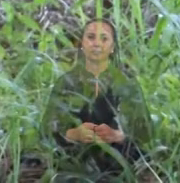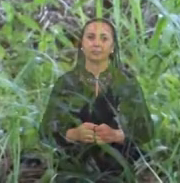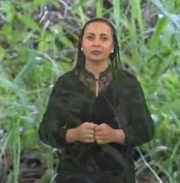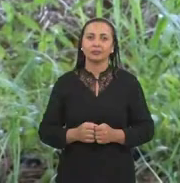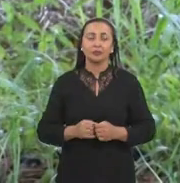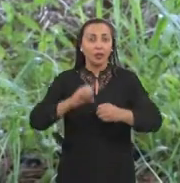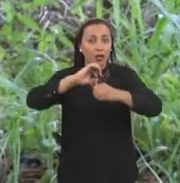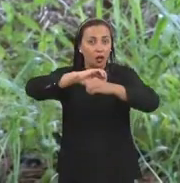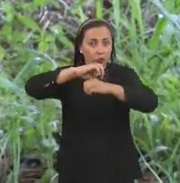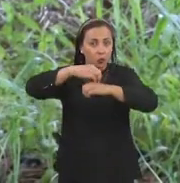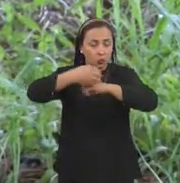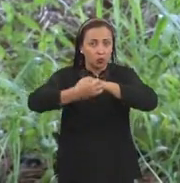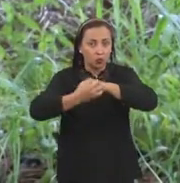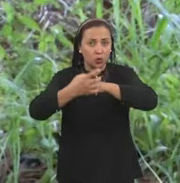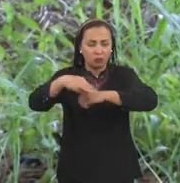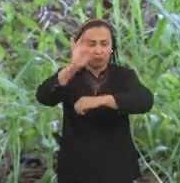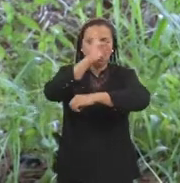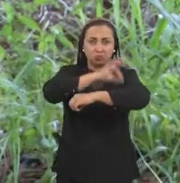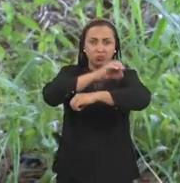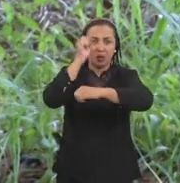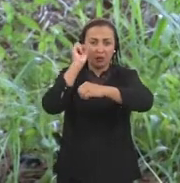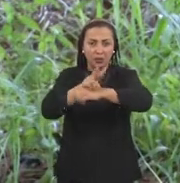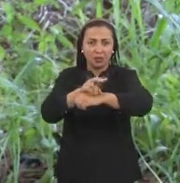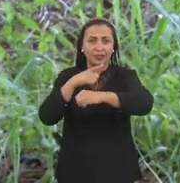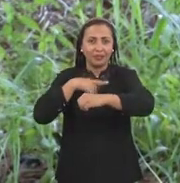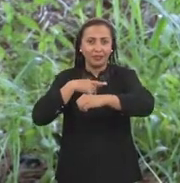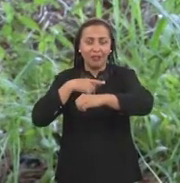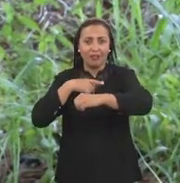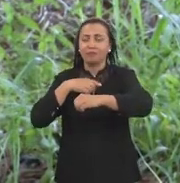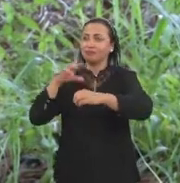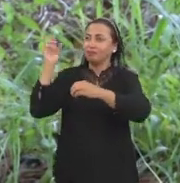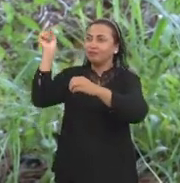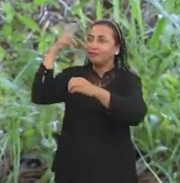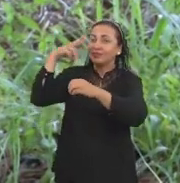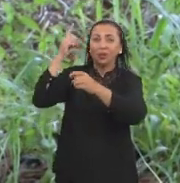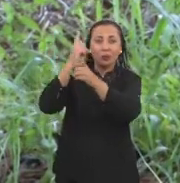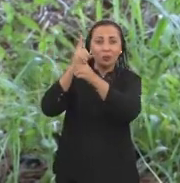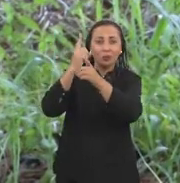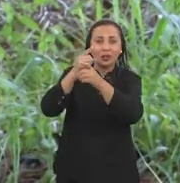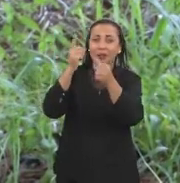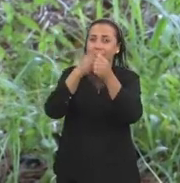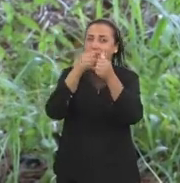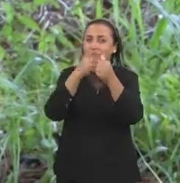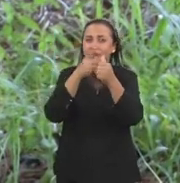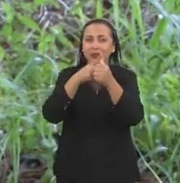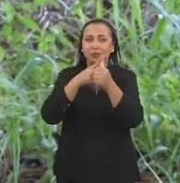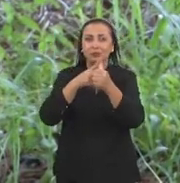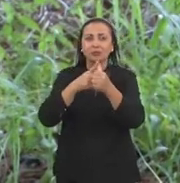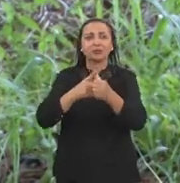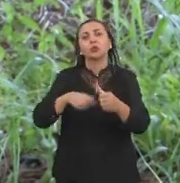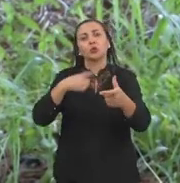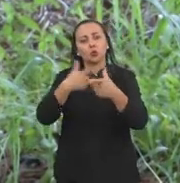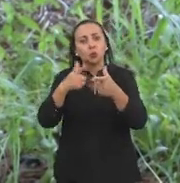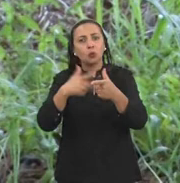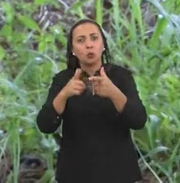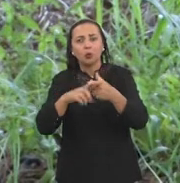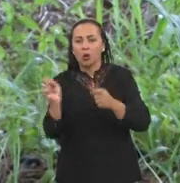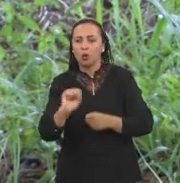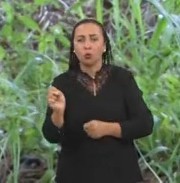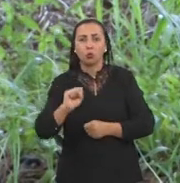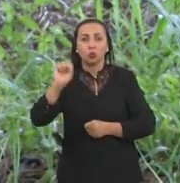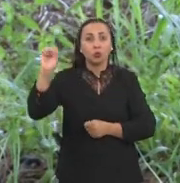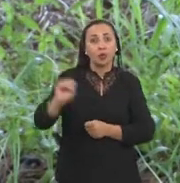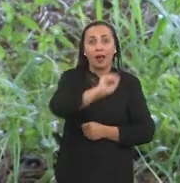A chikungunha é uma doença viral transmitida por mosquitos, detectada primeiramente durante um surto no sul da